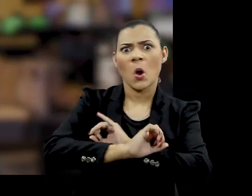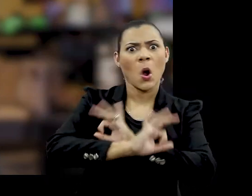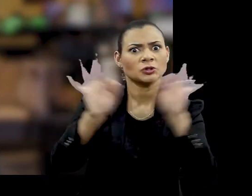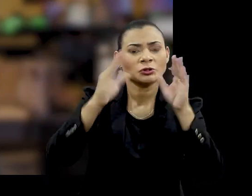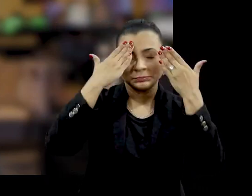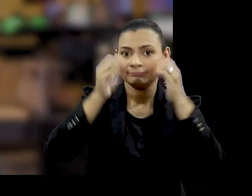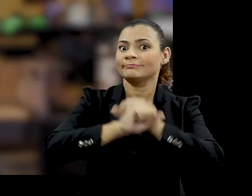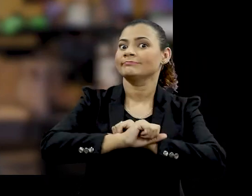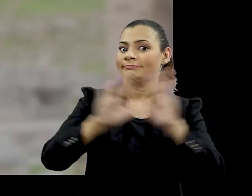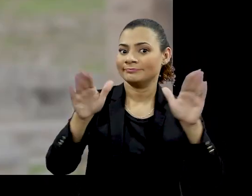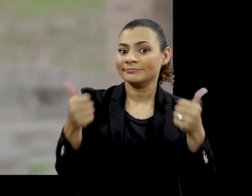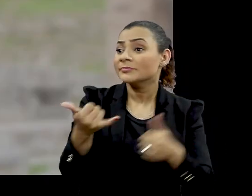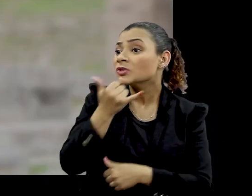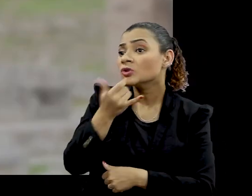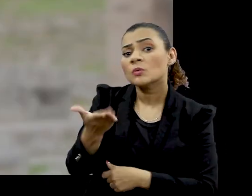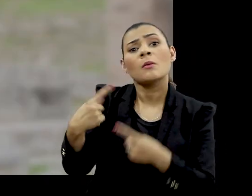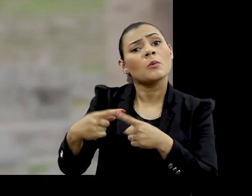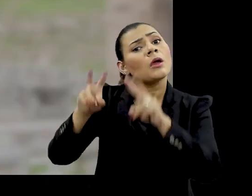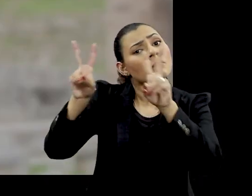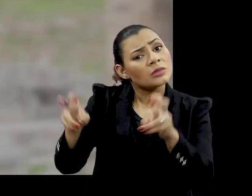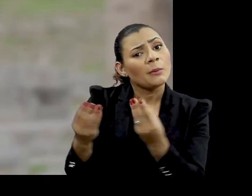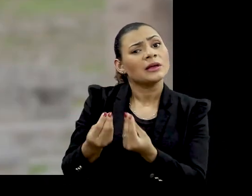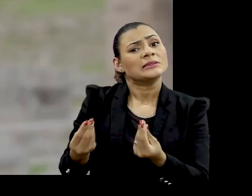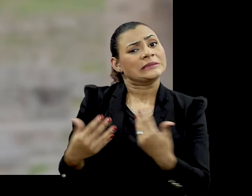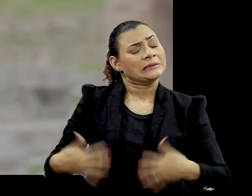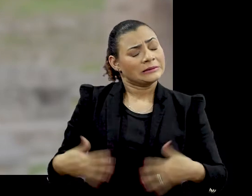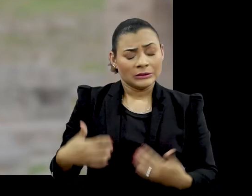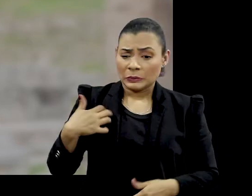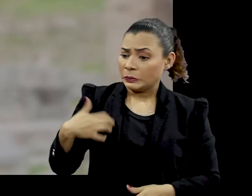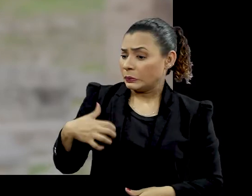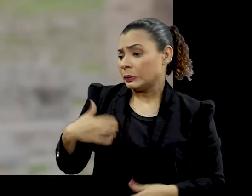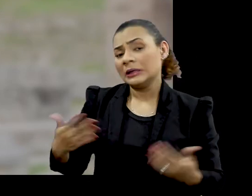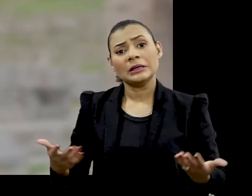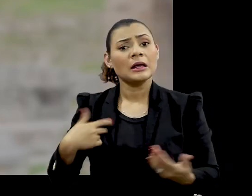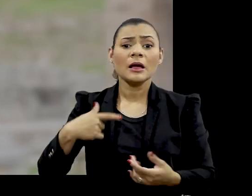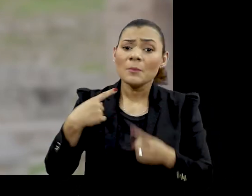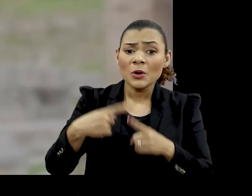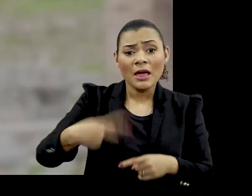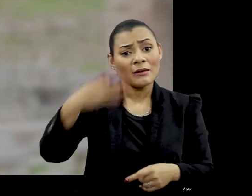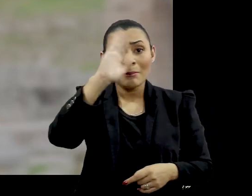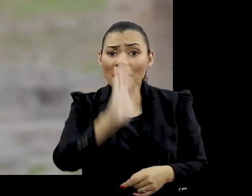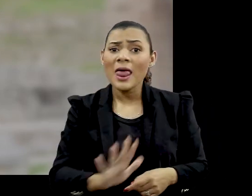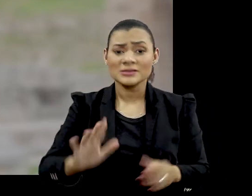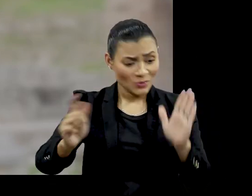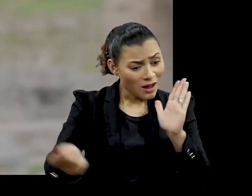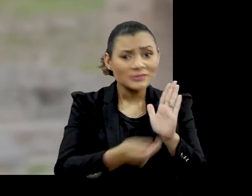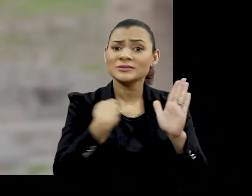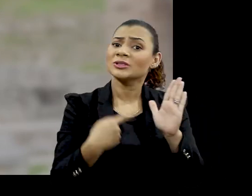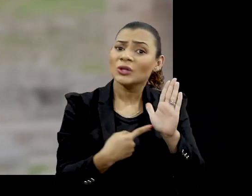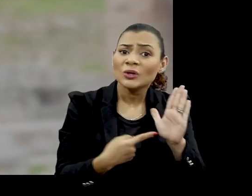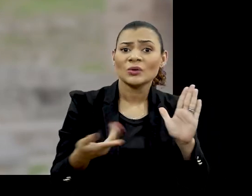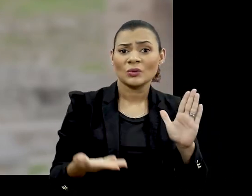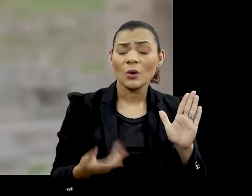Fica calmo Desculpe, mas é que esse é um tema sensível Eu fico assim porque o Brasil assinou